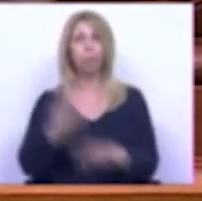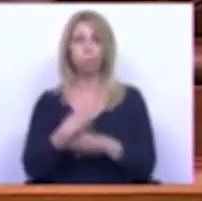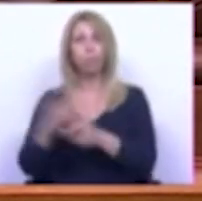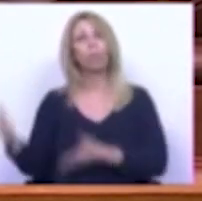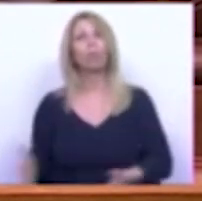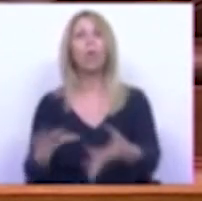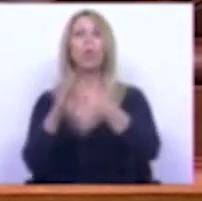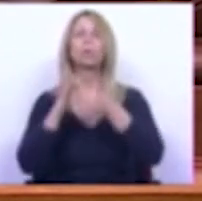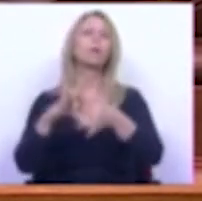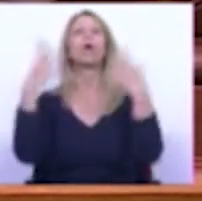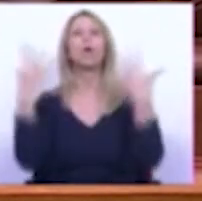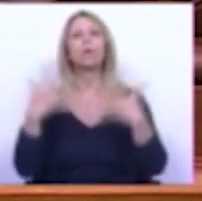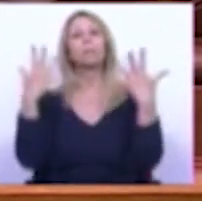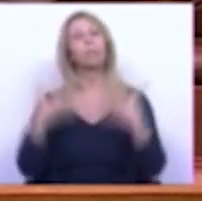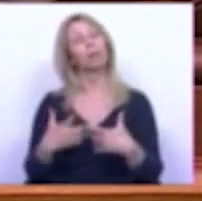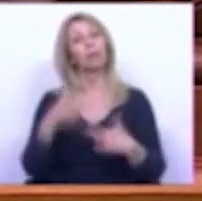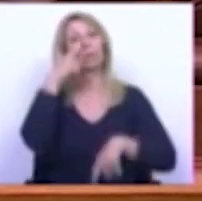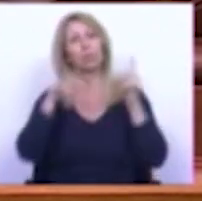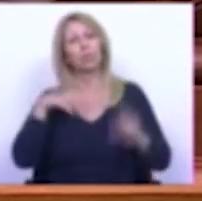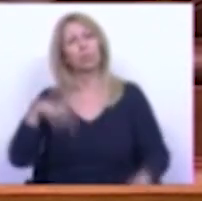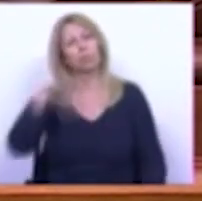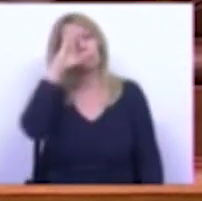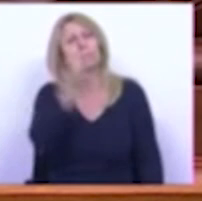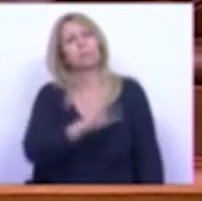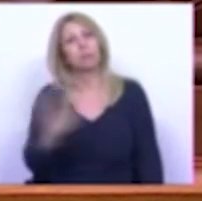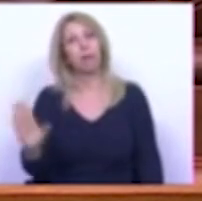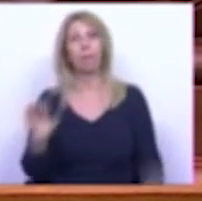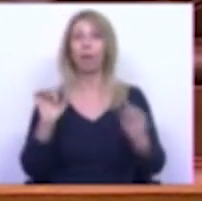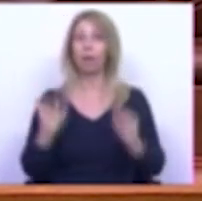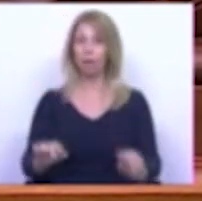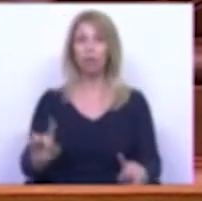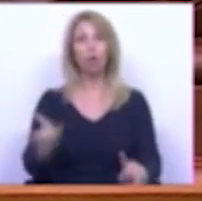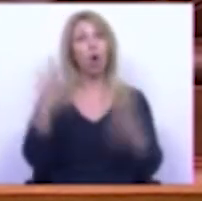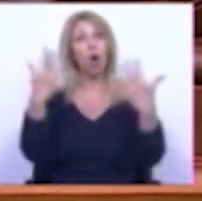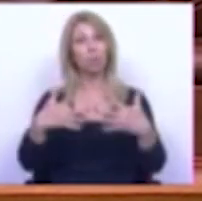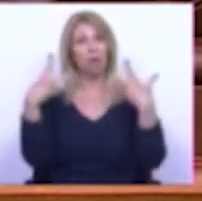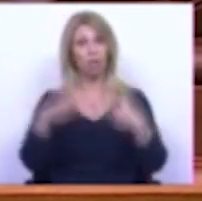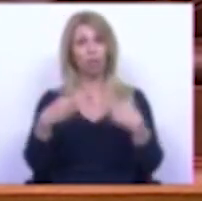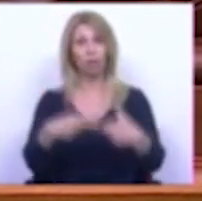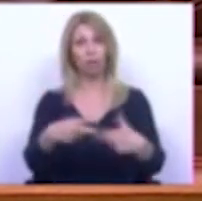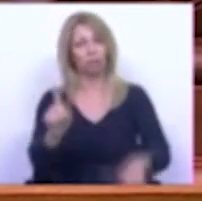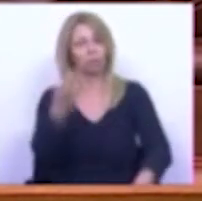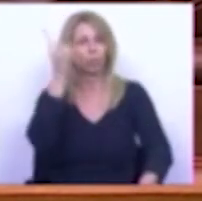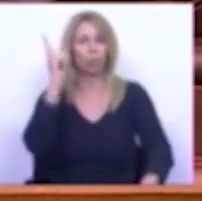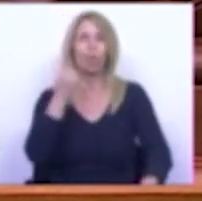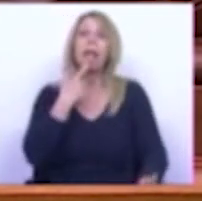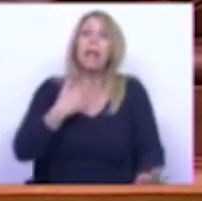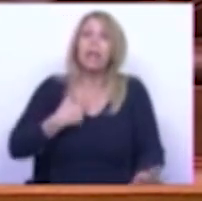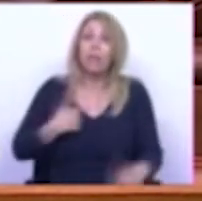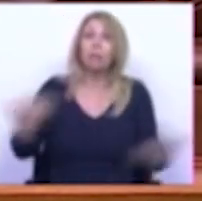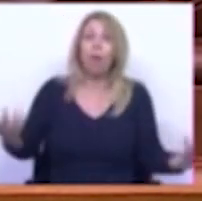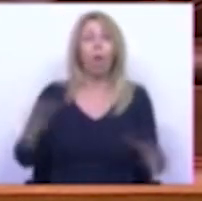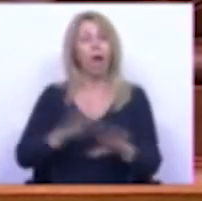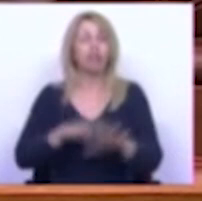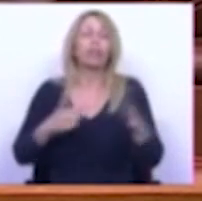da consolidação orçamental Os portugueses sabem que este não é o orçamento da austeridade Dermião em particular à nossa